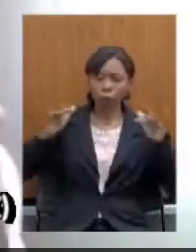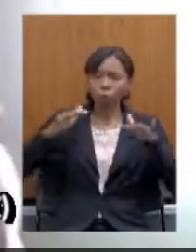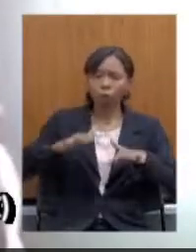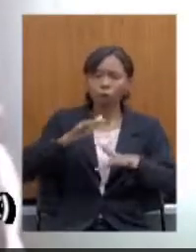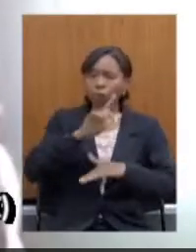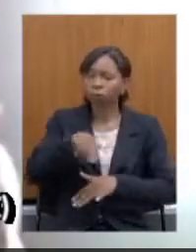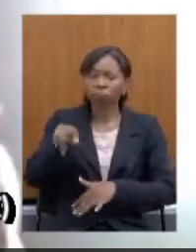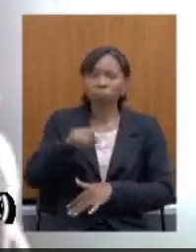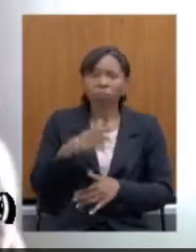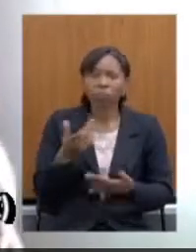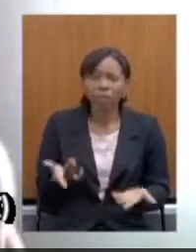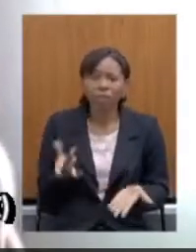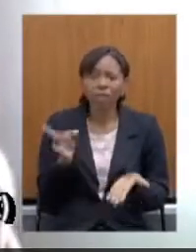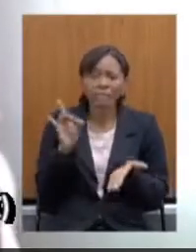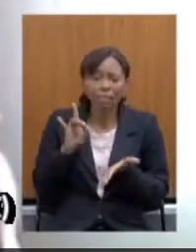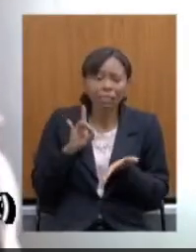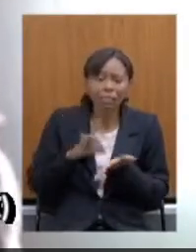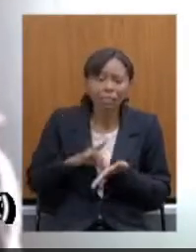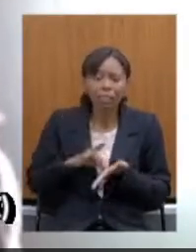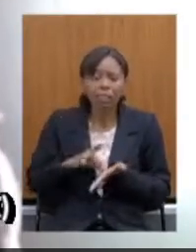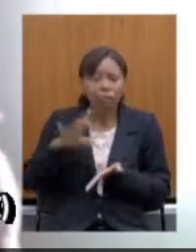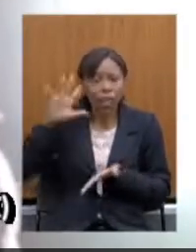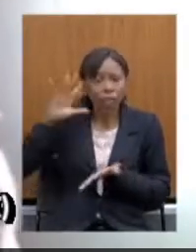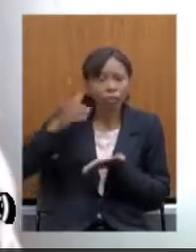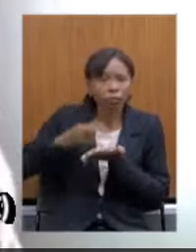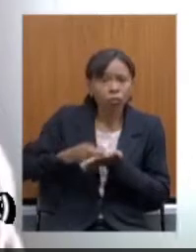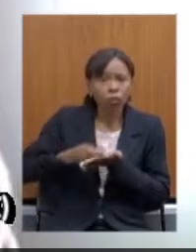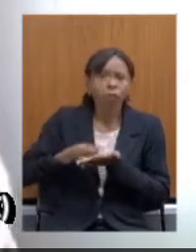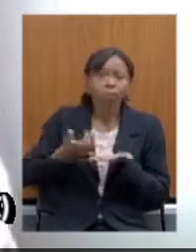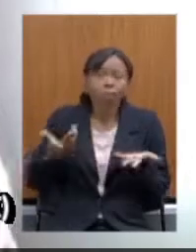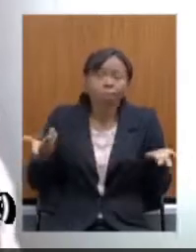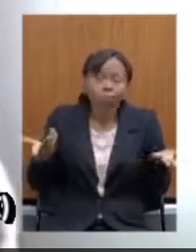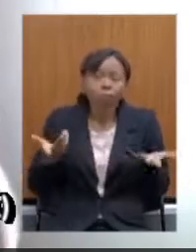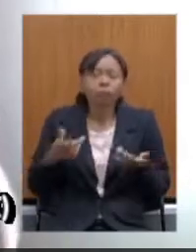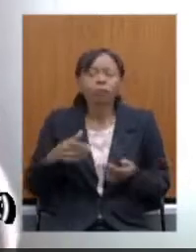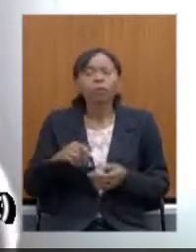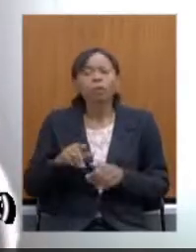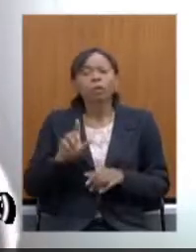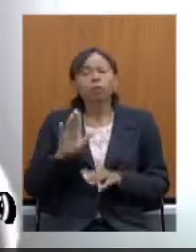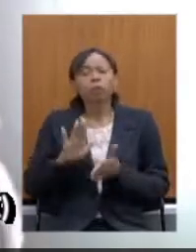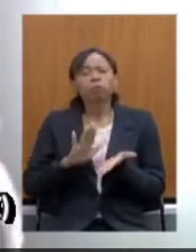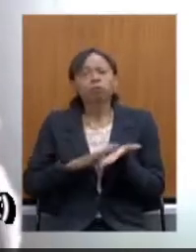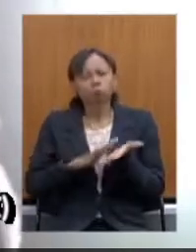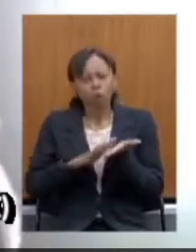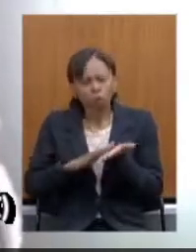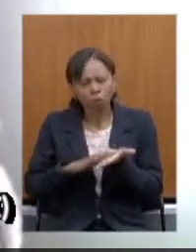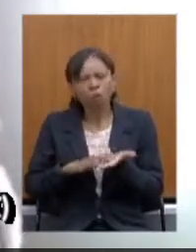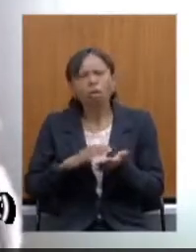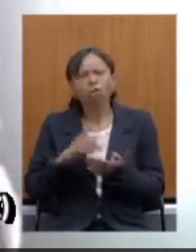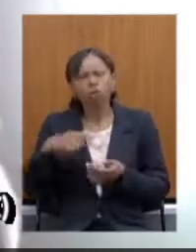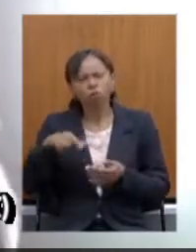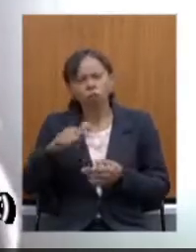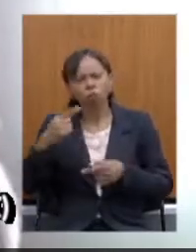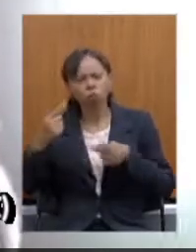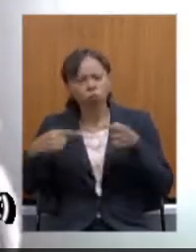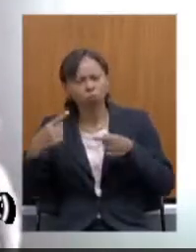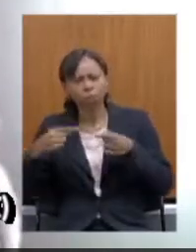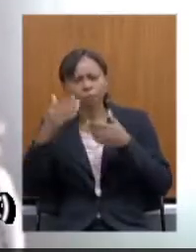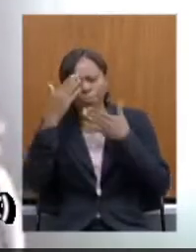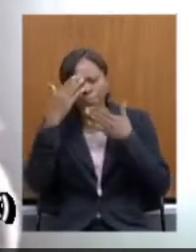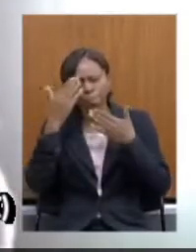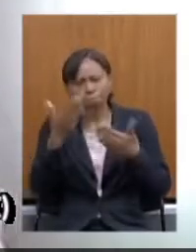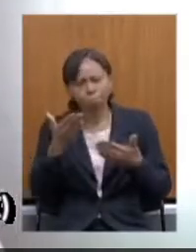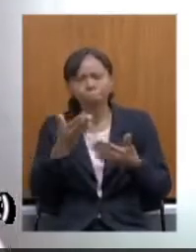legitimidade de todas as decisões que estão sendo tomadas nessa casa parabenizo pelo espaço e já agradeço e essas são as minhas